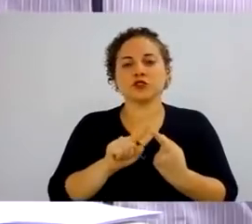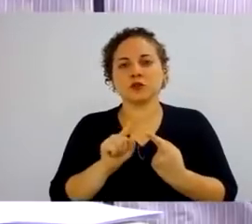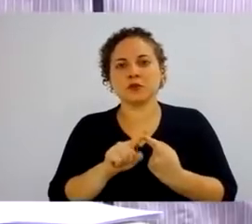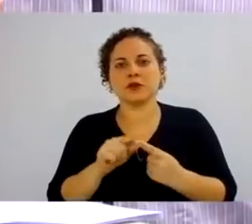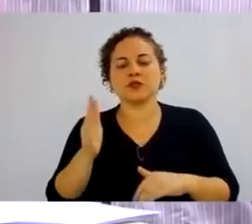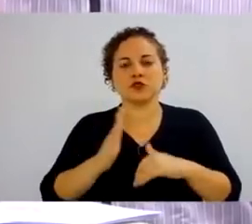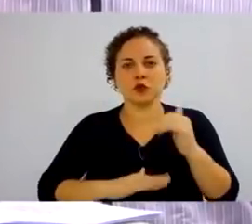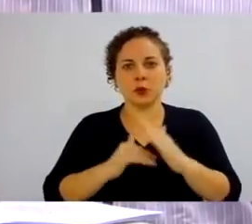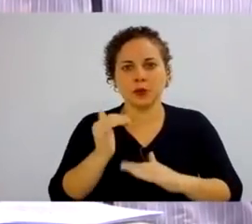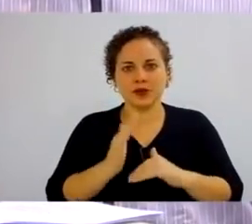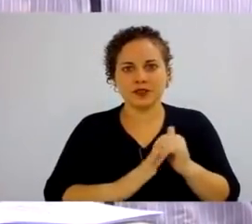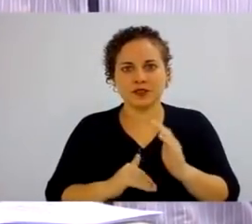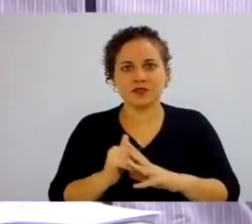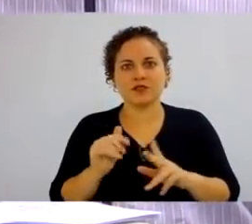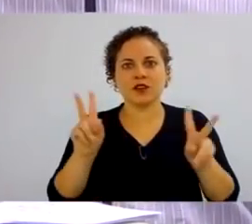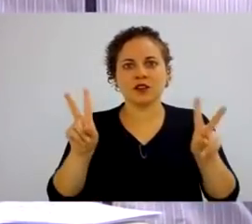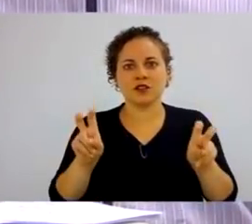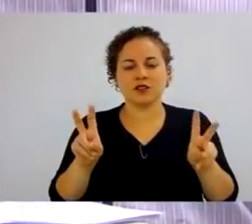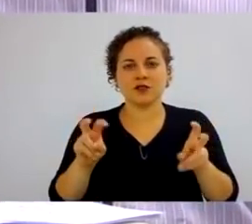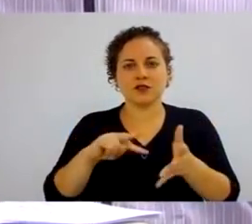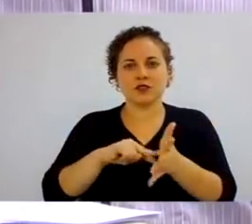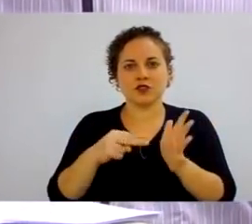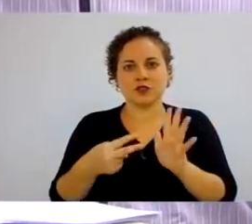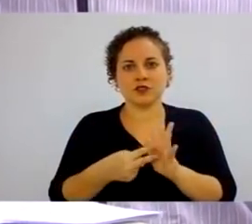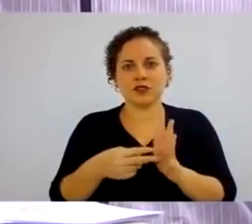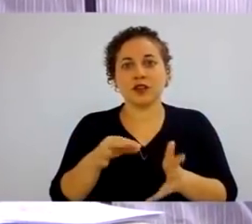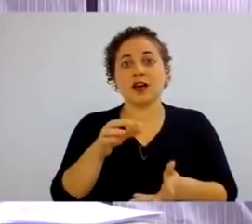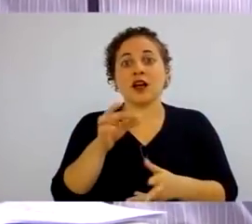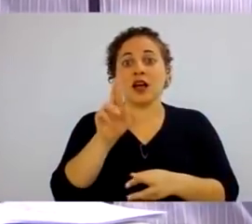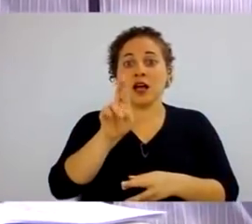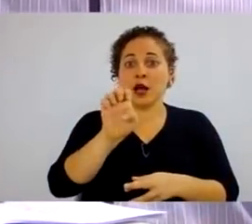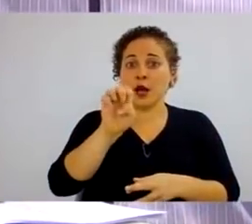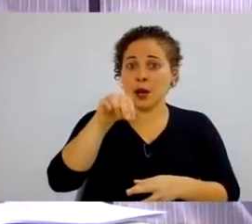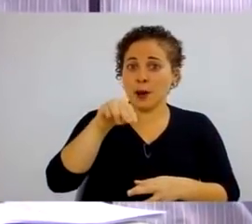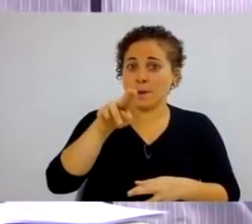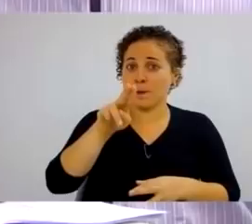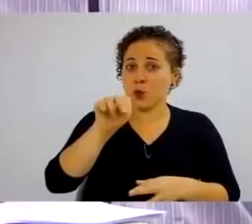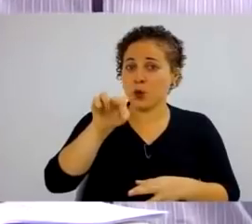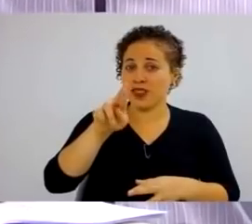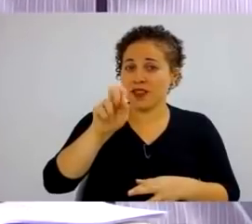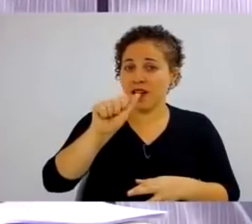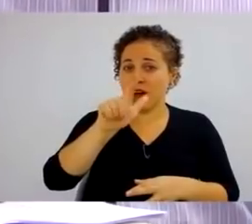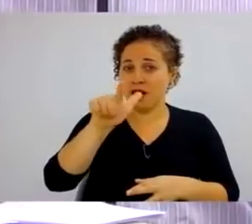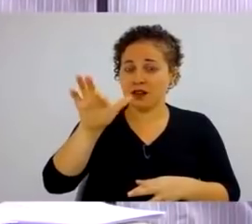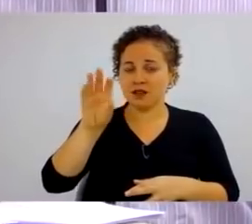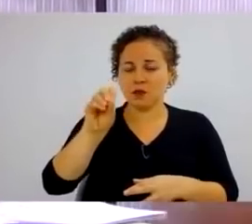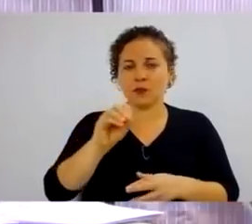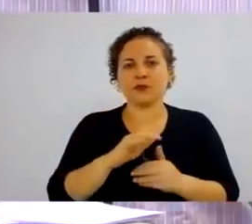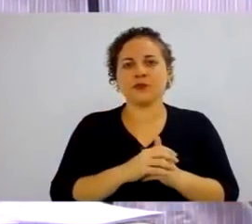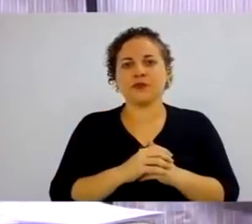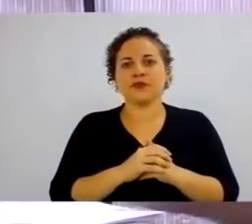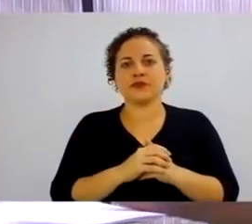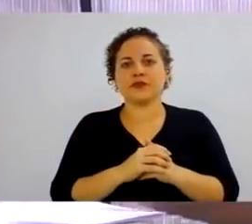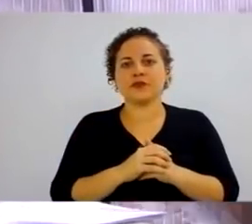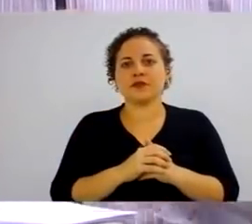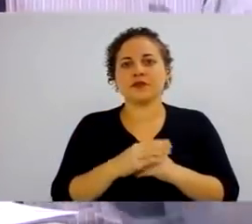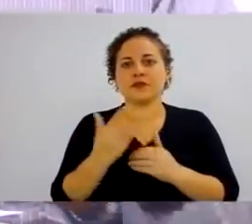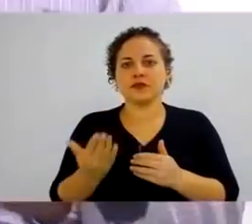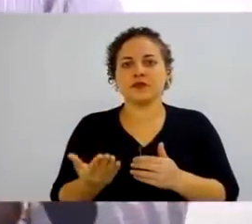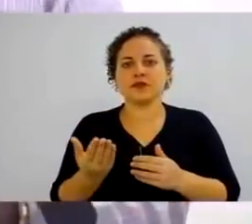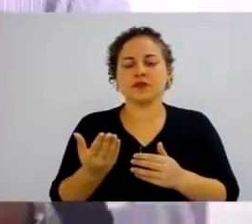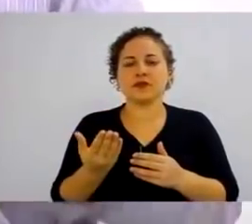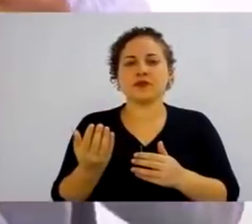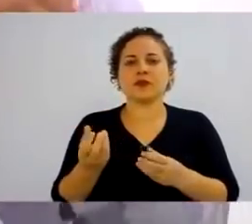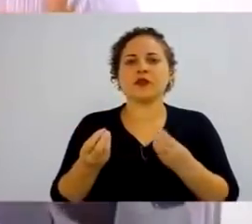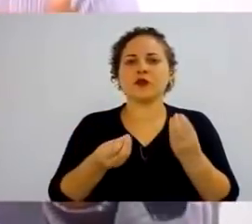competências na definição da remuneração. Trouxe esta fala de Luciana Henrique Trindade como uma